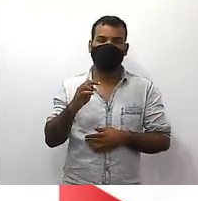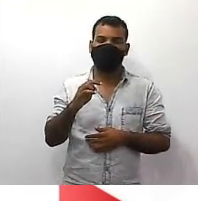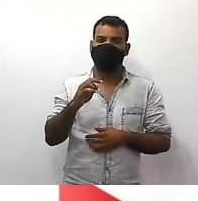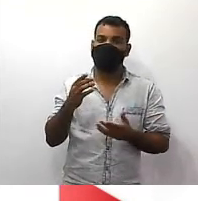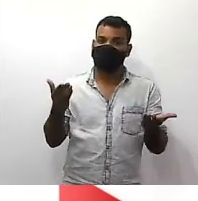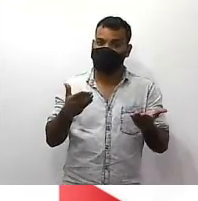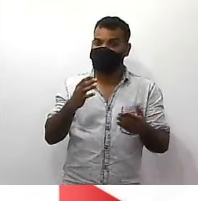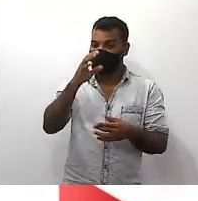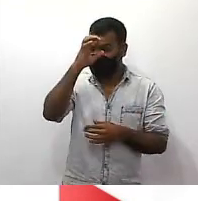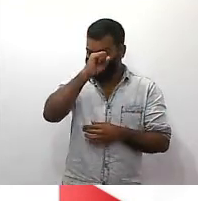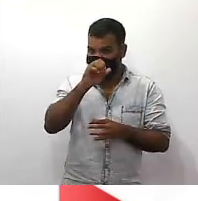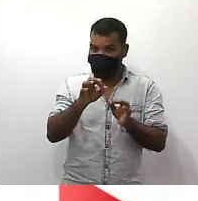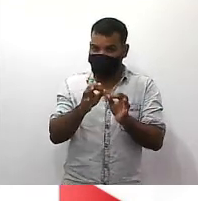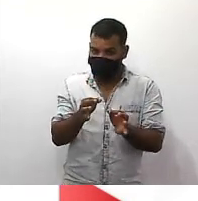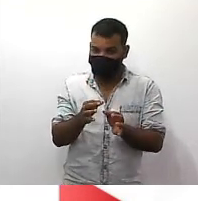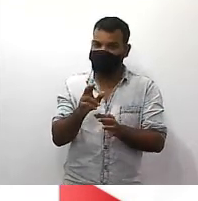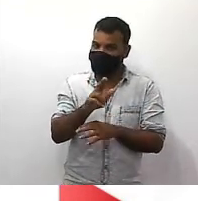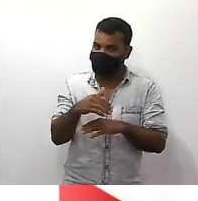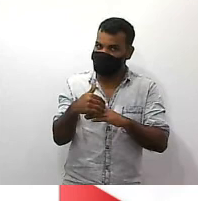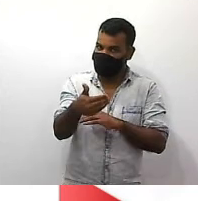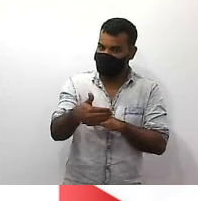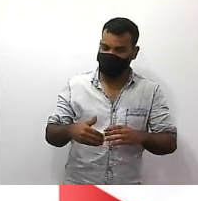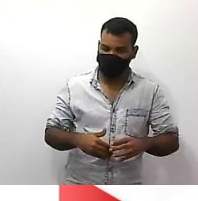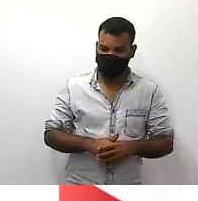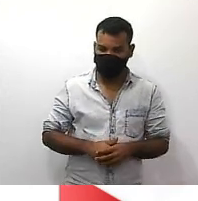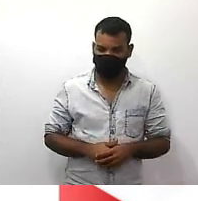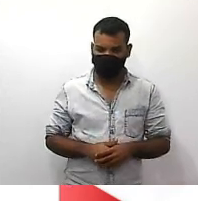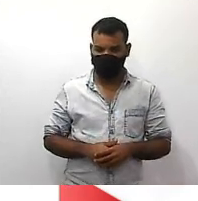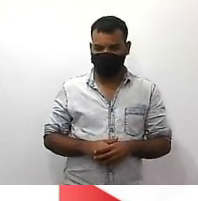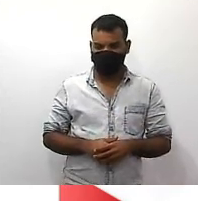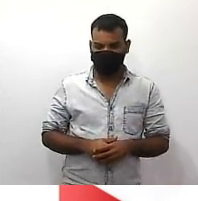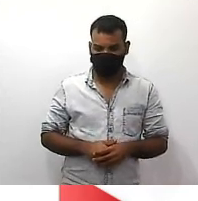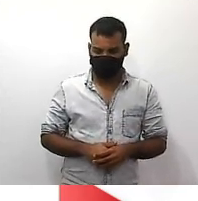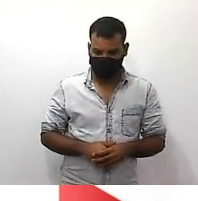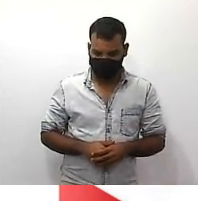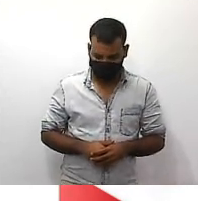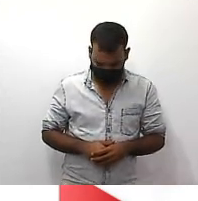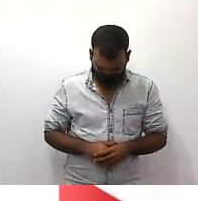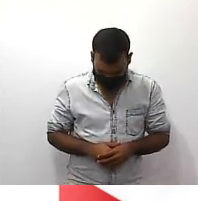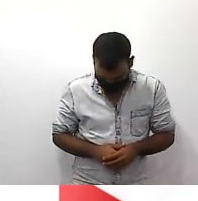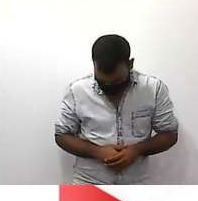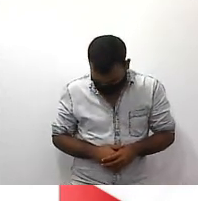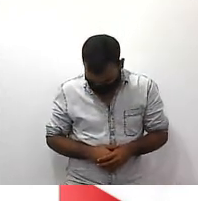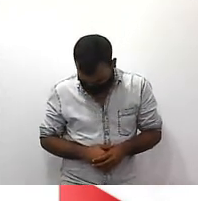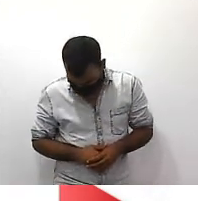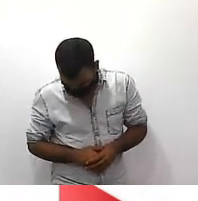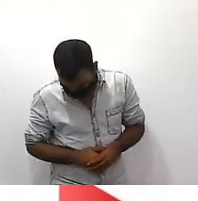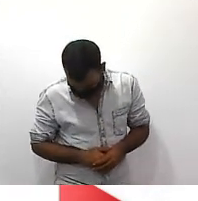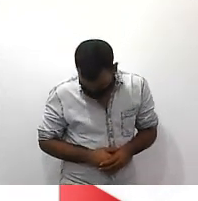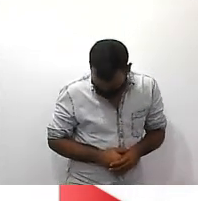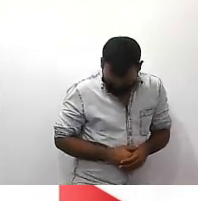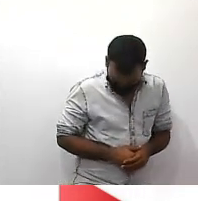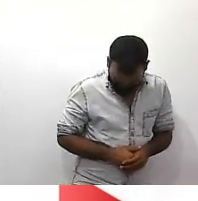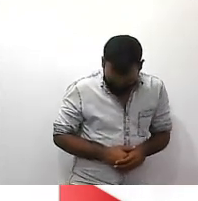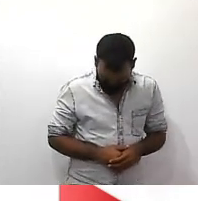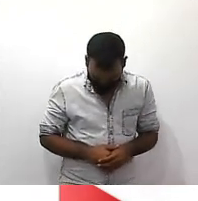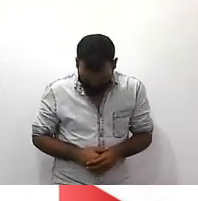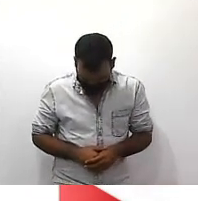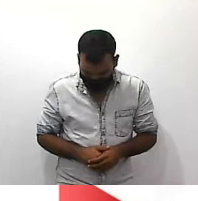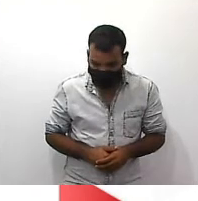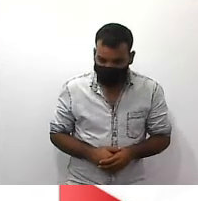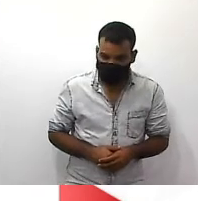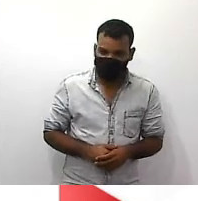para fazer uso disso mais tarde ok então 12 horas extras das 30 horas